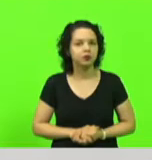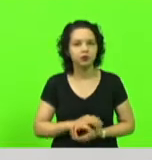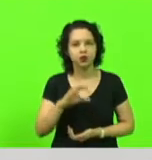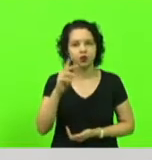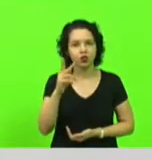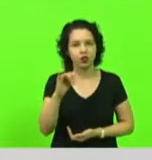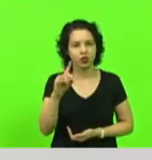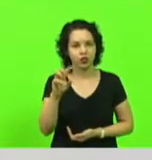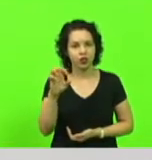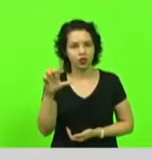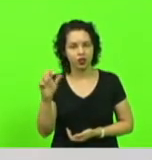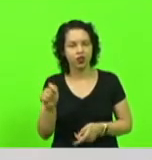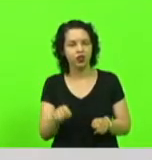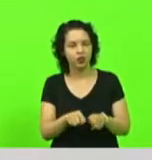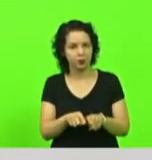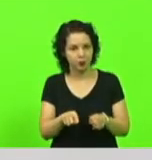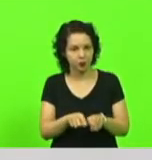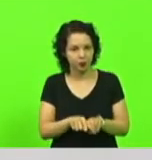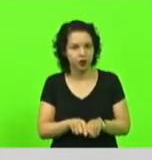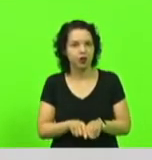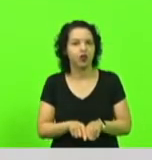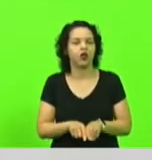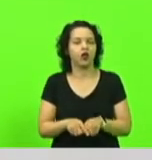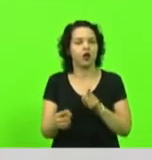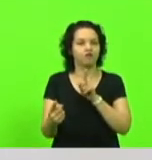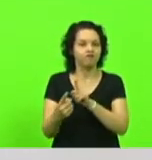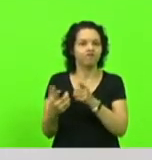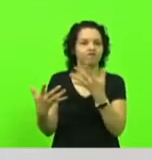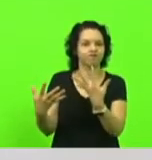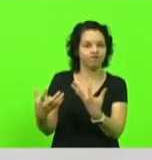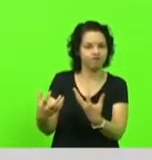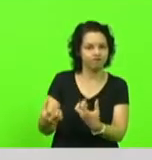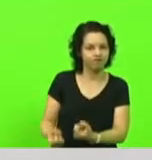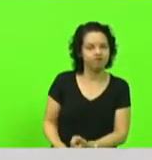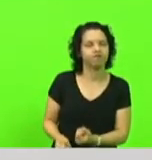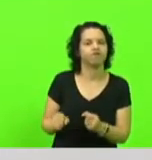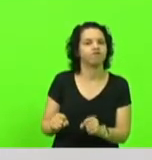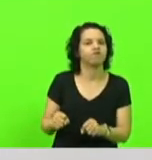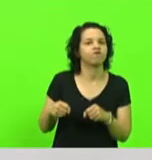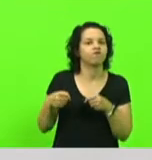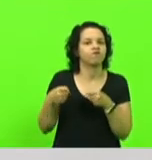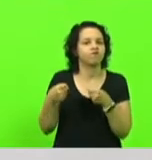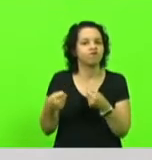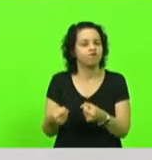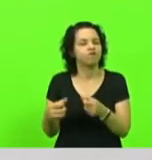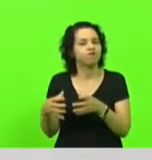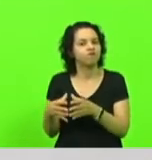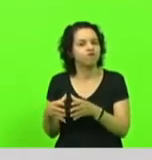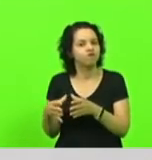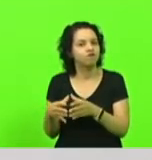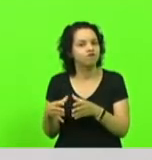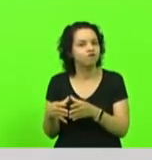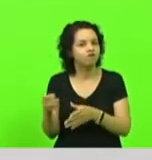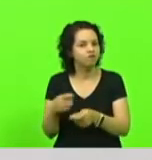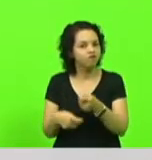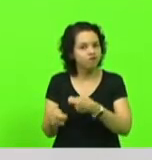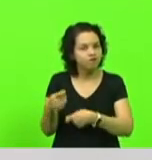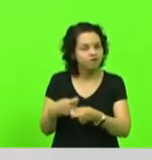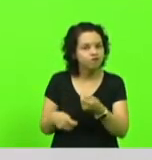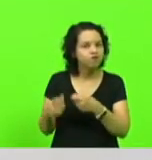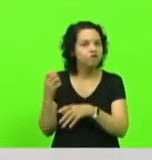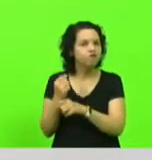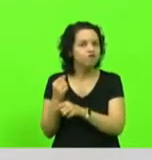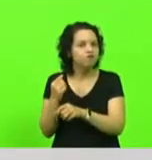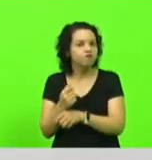que têm nos atendido, se esforçado, a toda a equipe da administração, da fazenda, do governo, que de